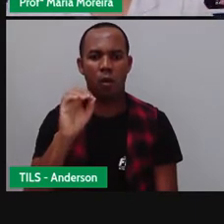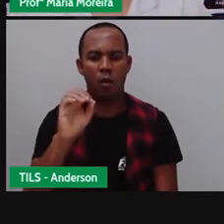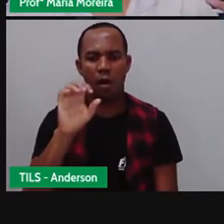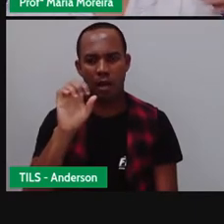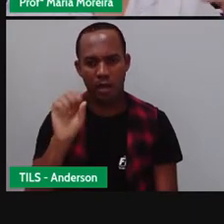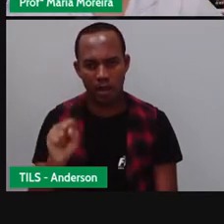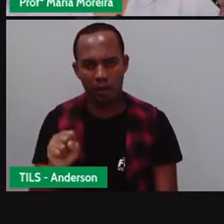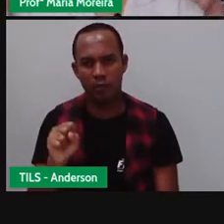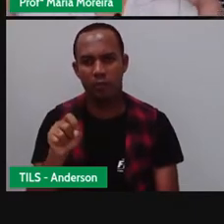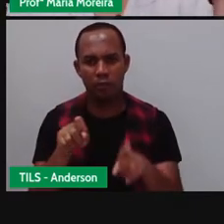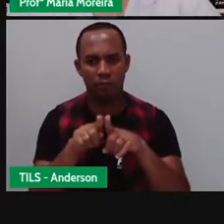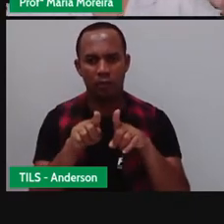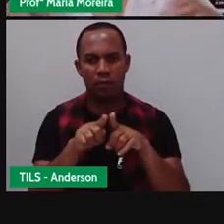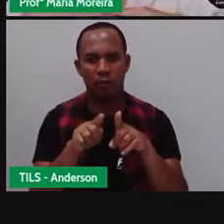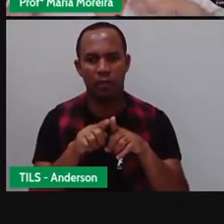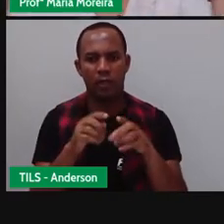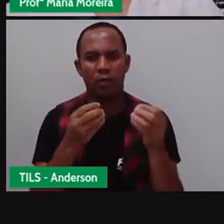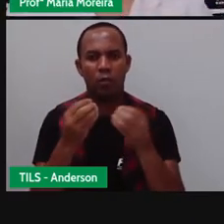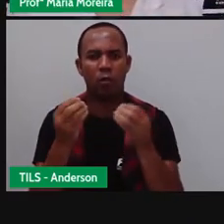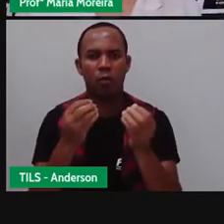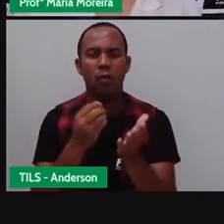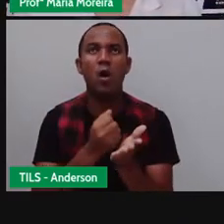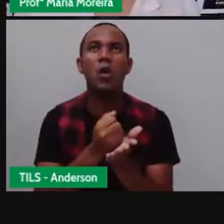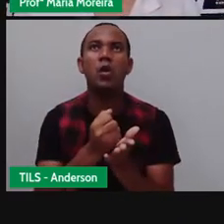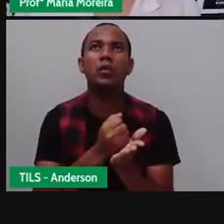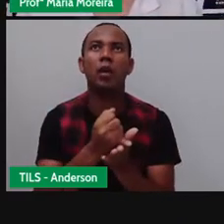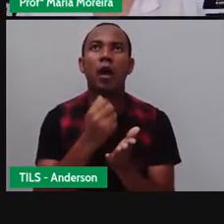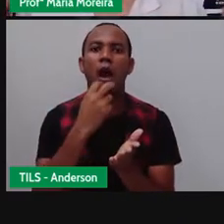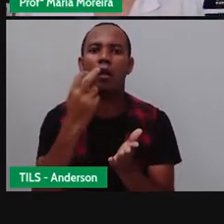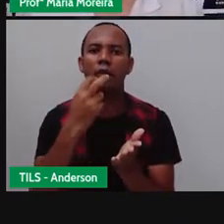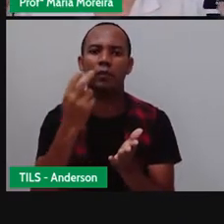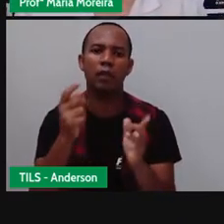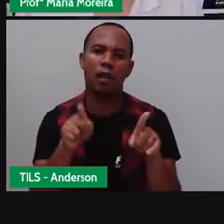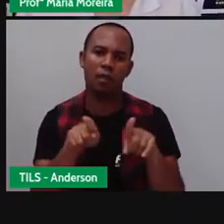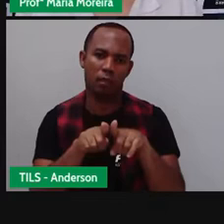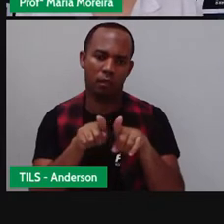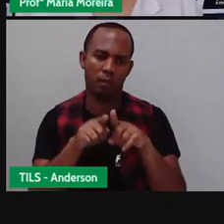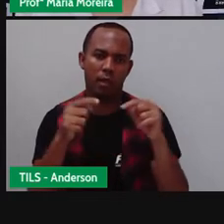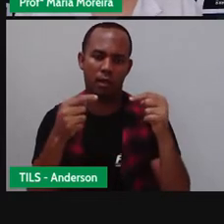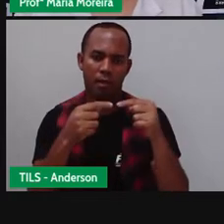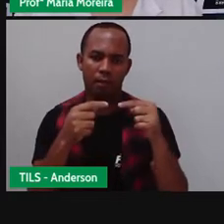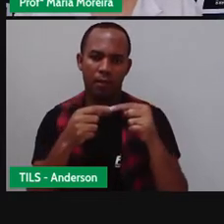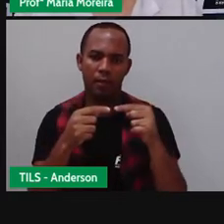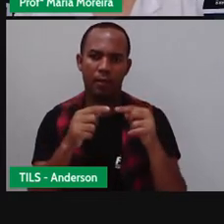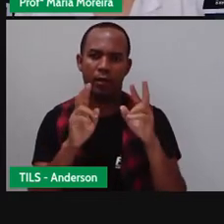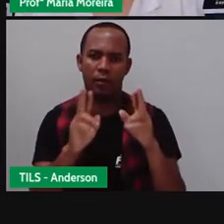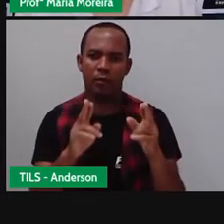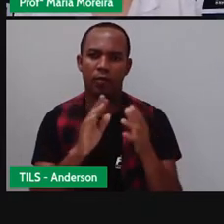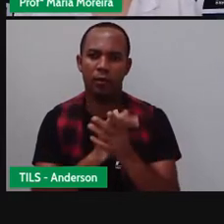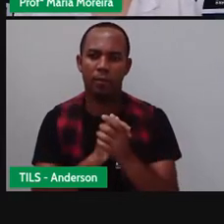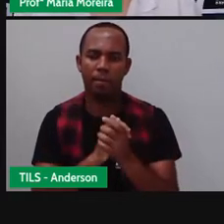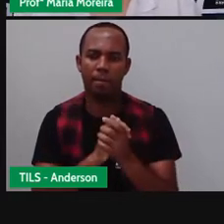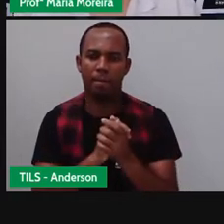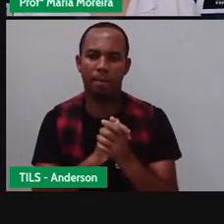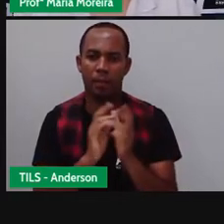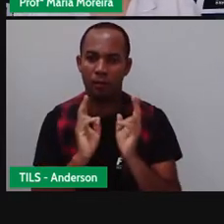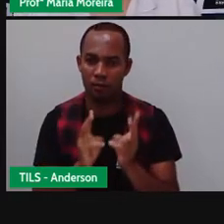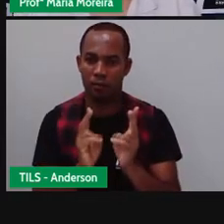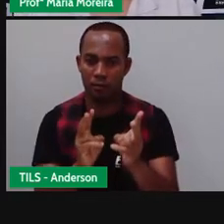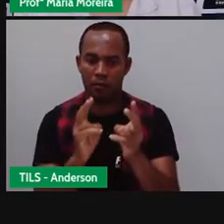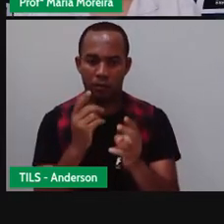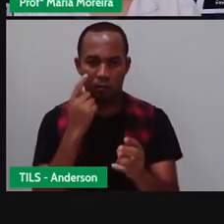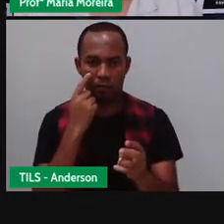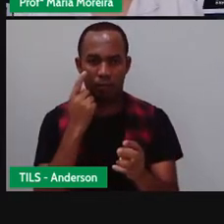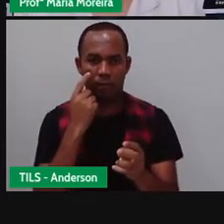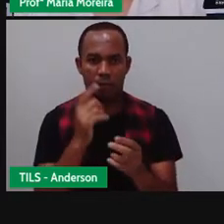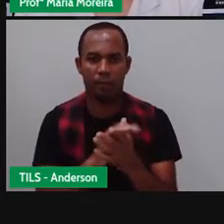ser utilizado pra pedir socorro no quê? No mundo inteiro da mesma maneira. Certo? Então, vamos seguindo. Aí tem aqui até,